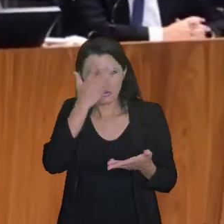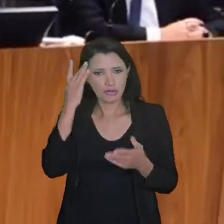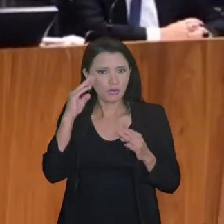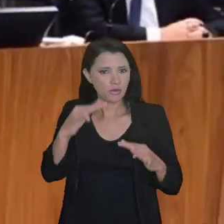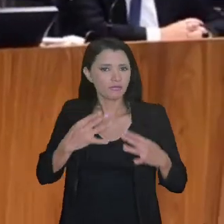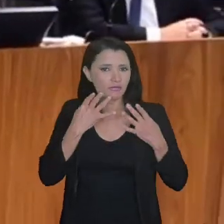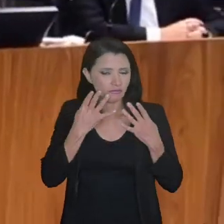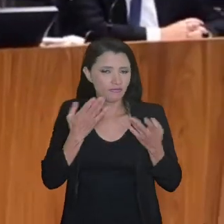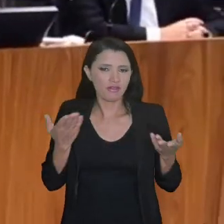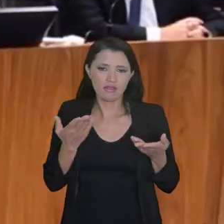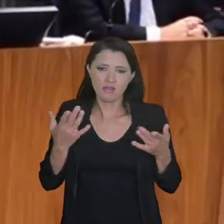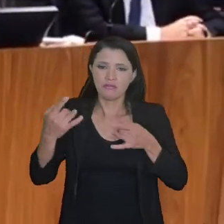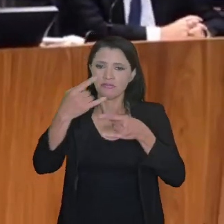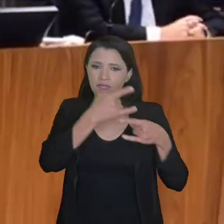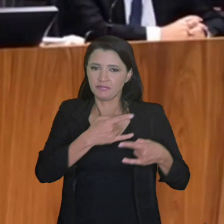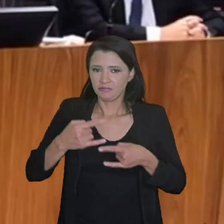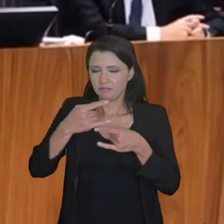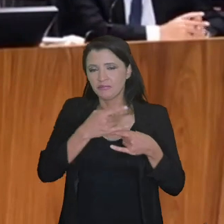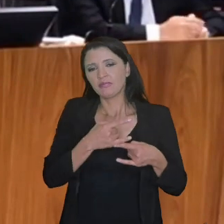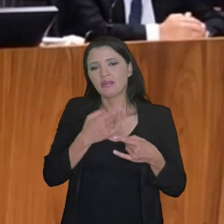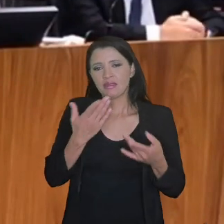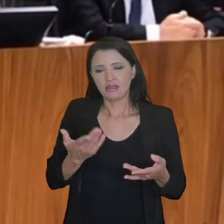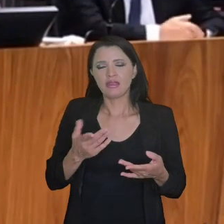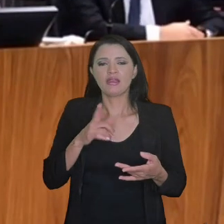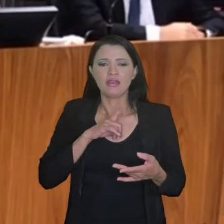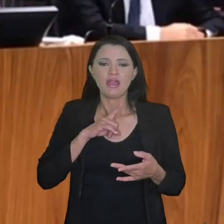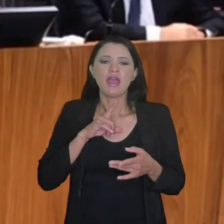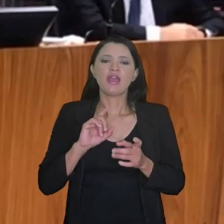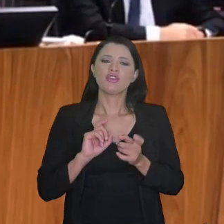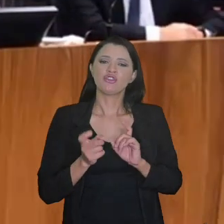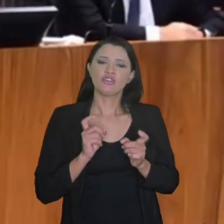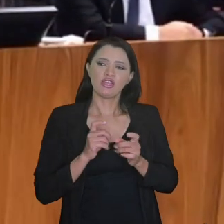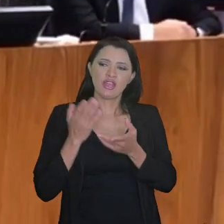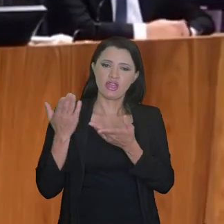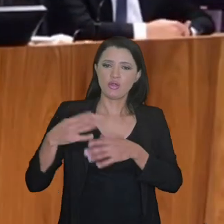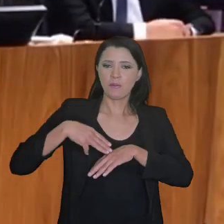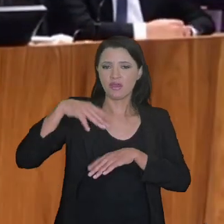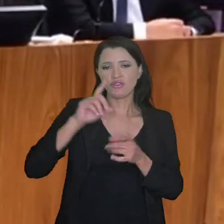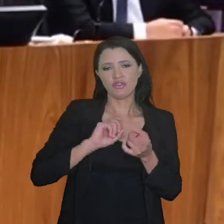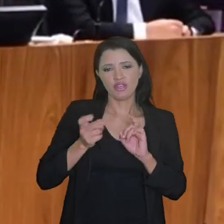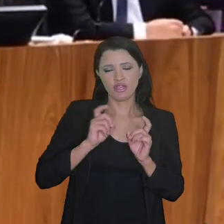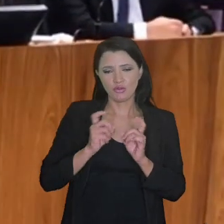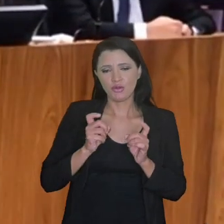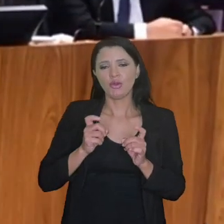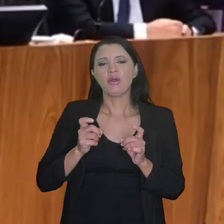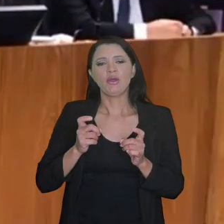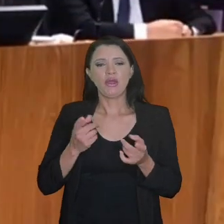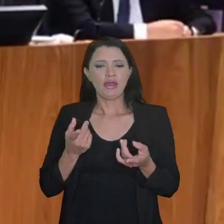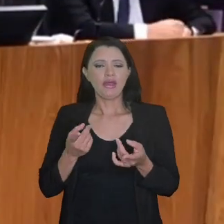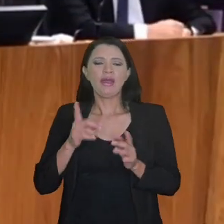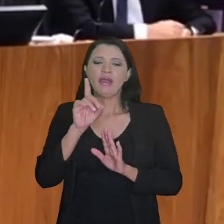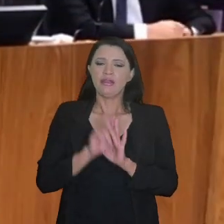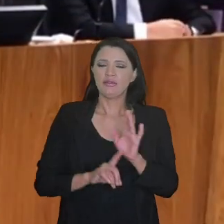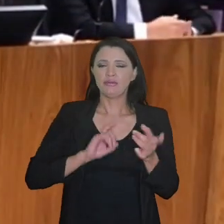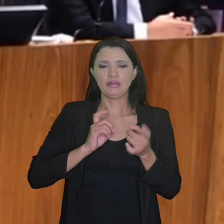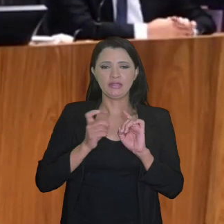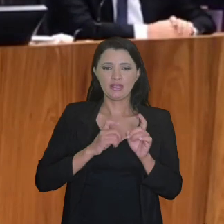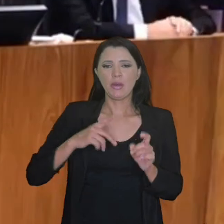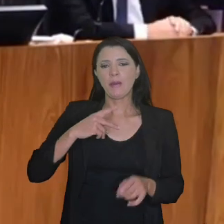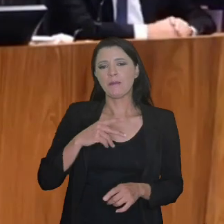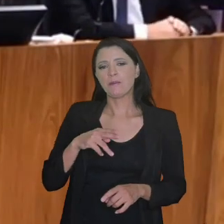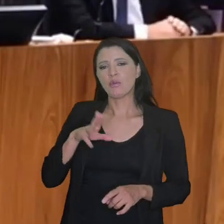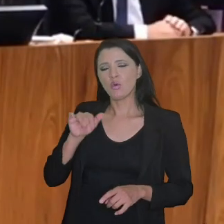só apresentando para quem nos assiste pela internet também, é o mestre de direito administrativo pela PUC de São Paulo,